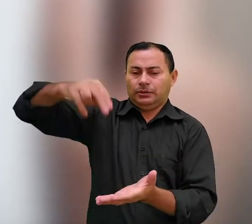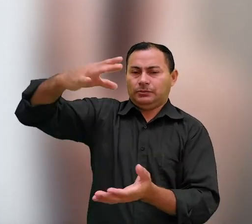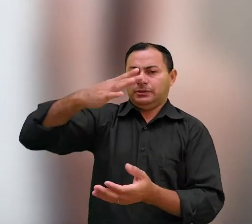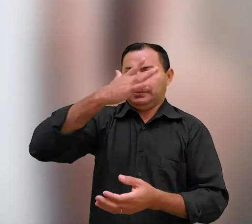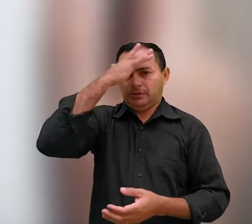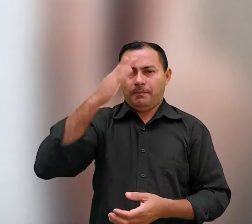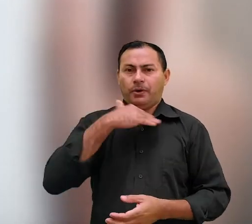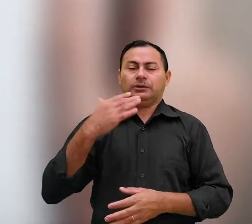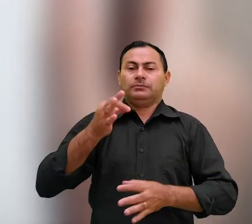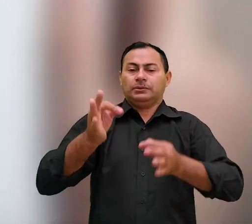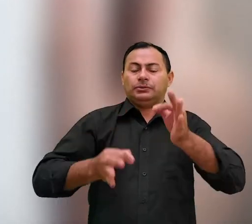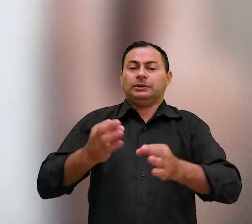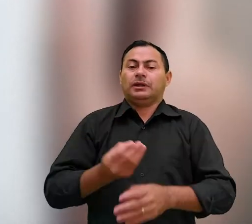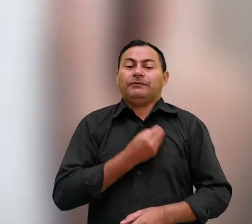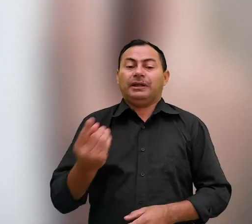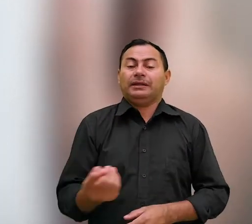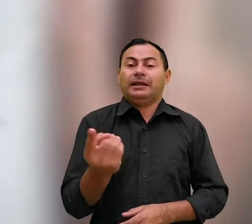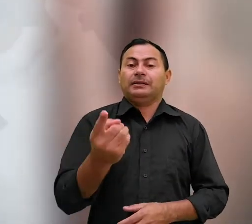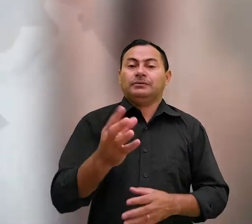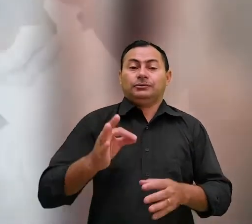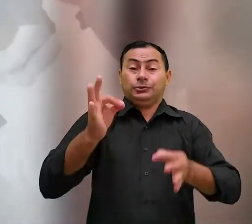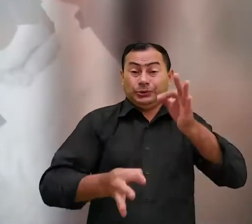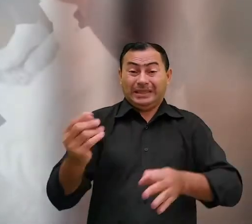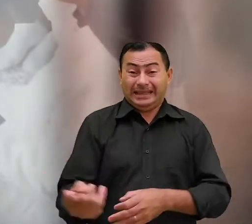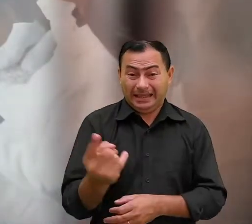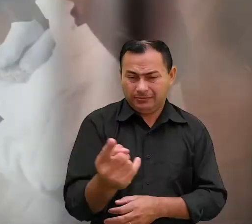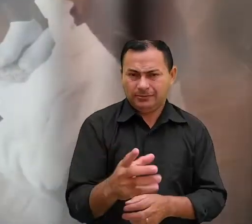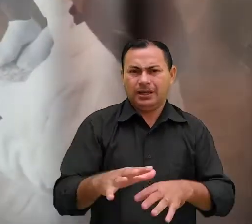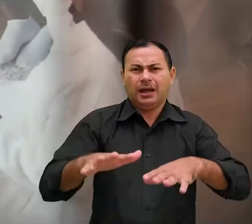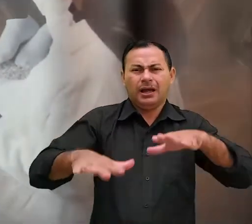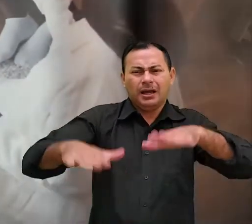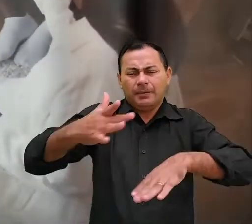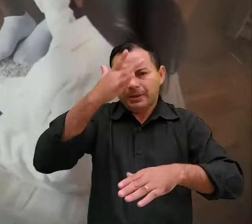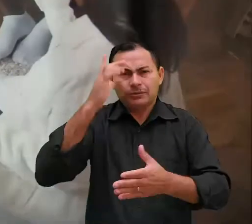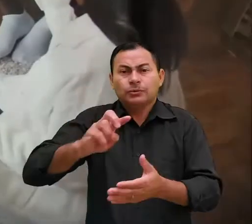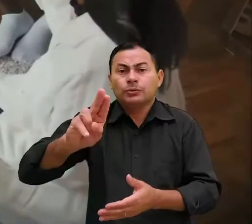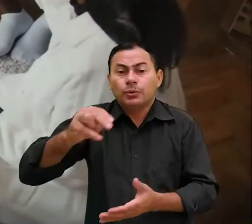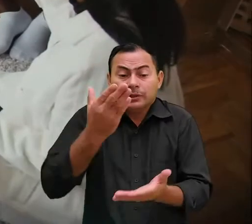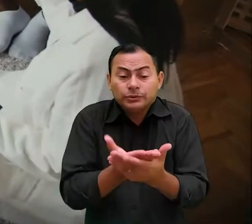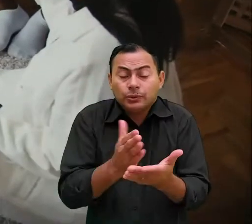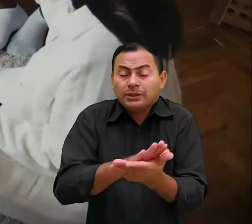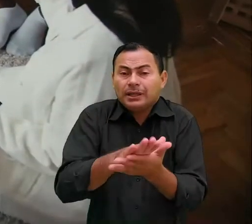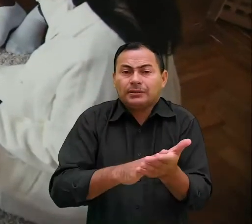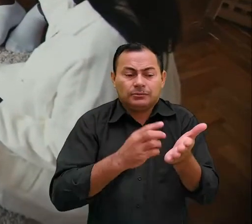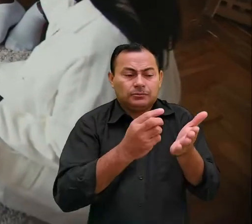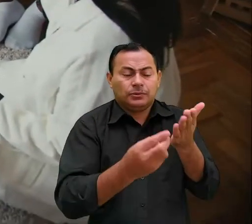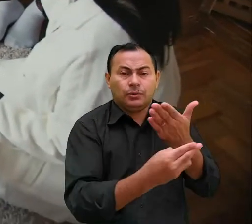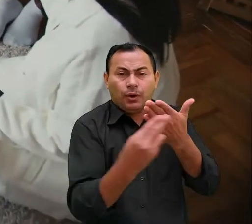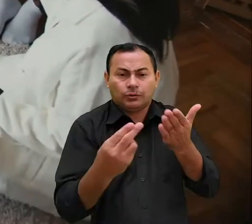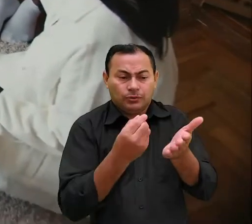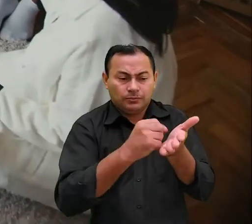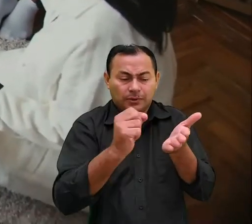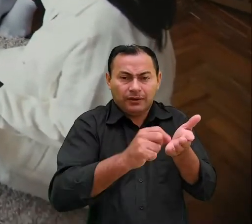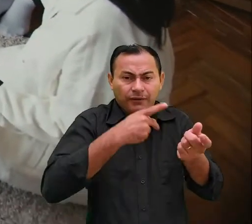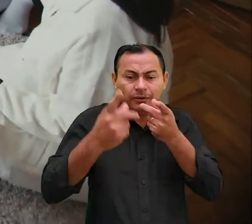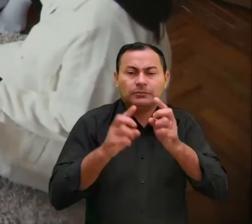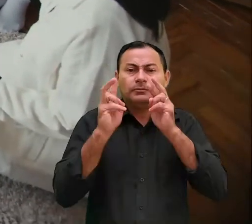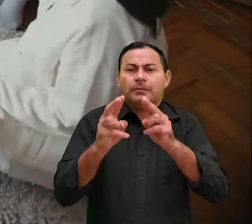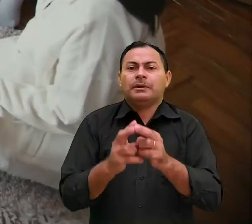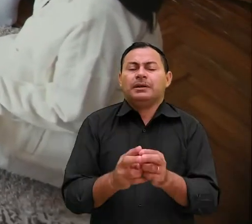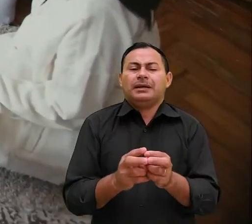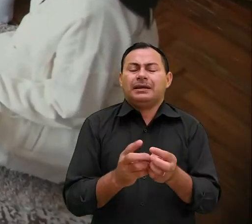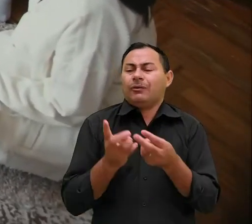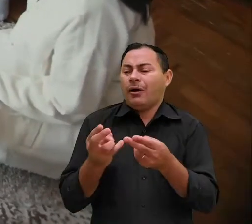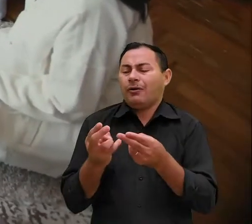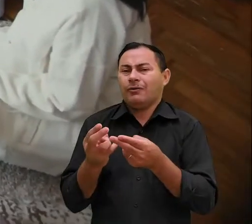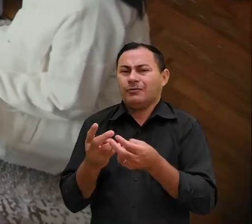ressurreição dos mortos e do juízo eterno infelizmente muita gente nunca estudou nada do que o autor citou considerado por ele